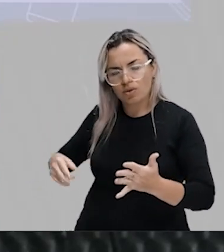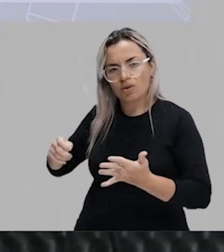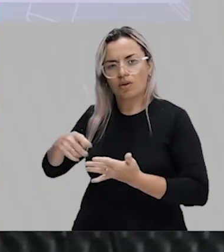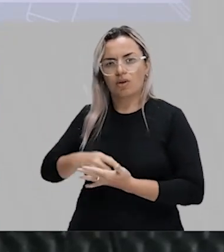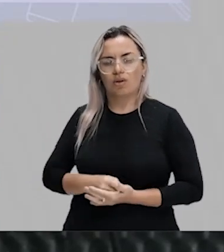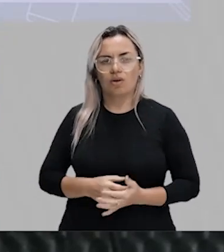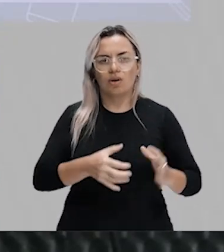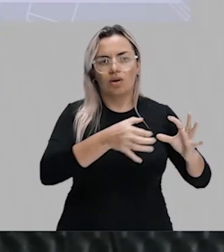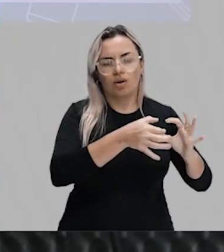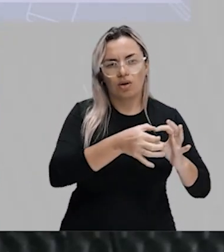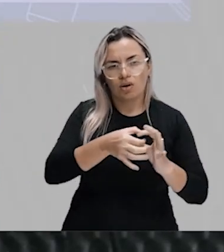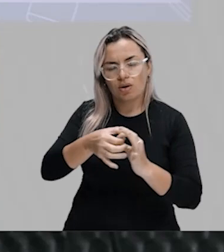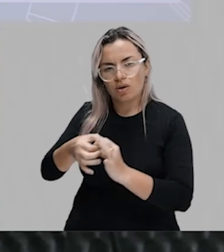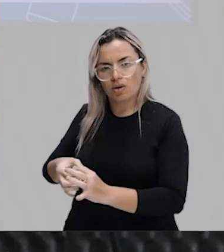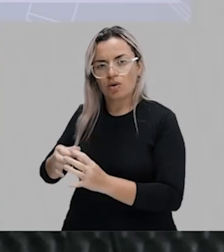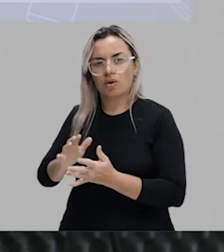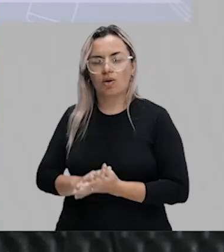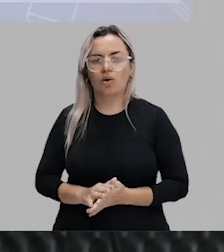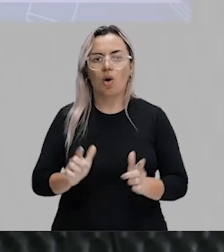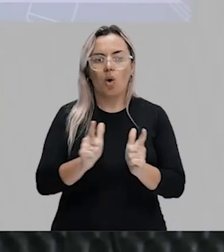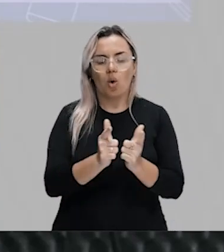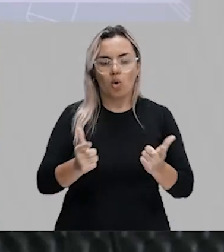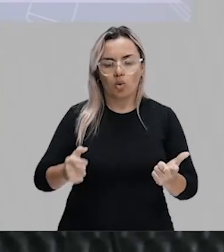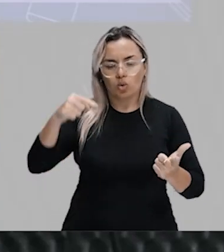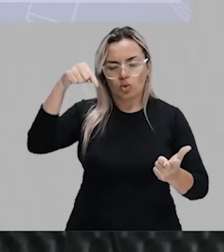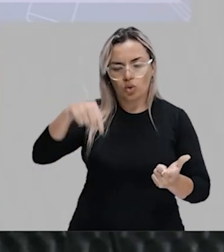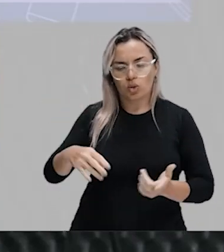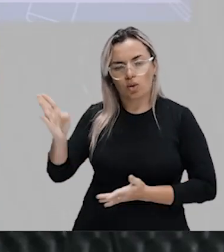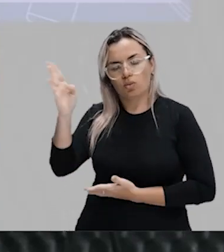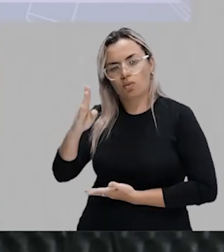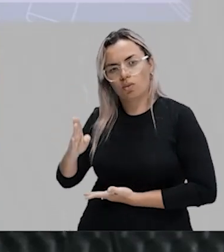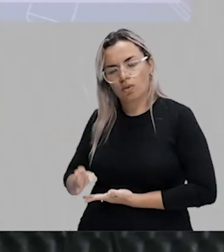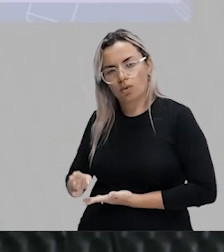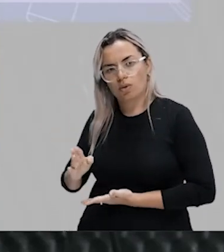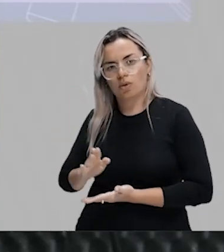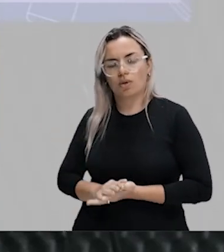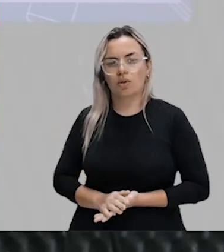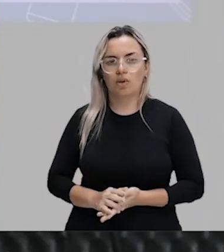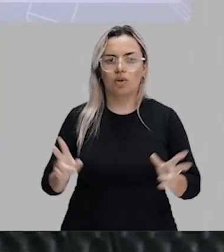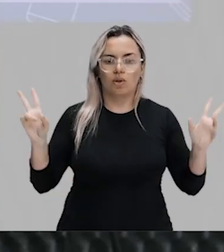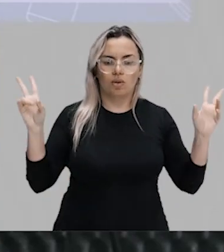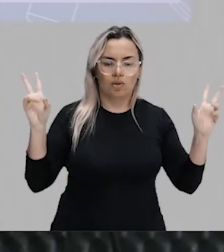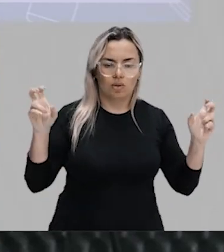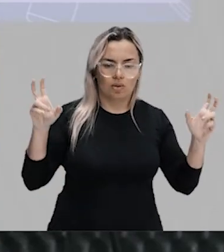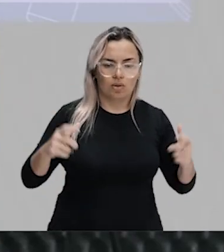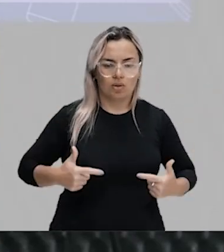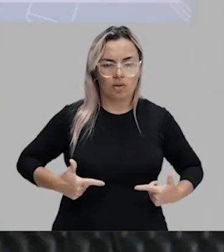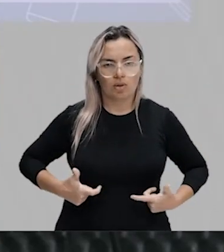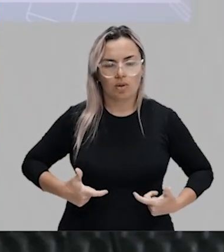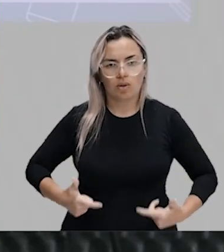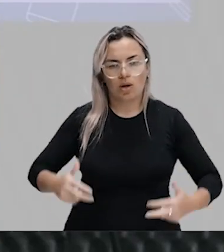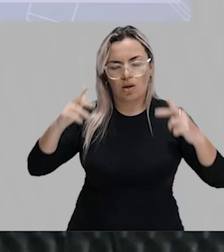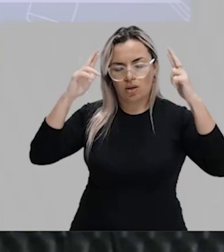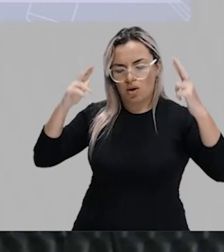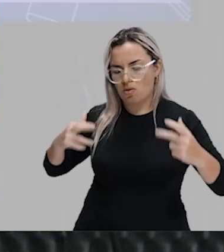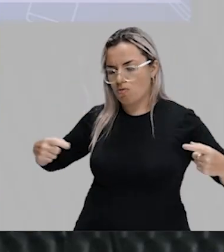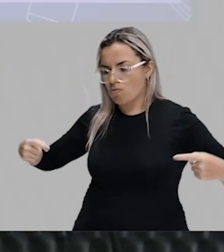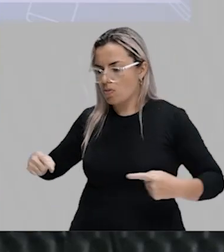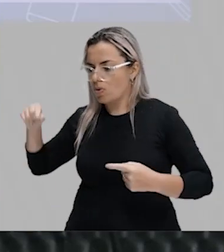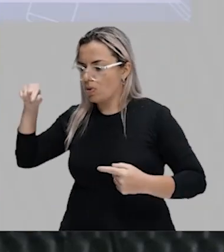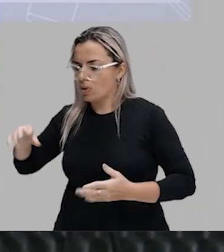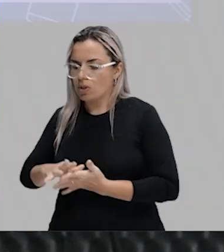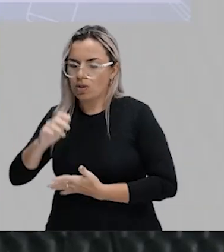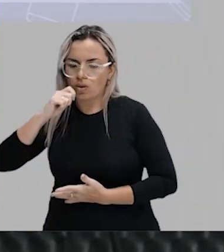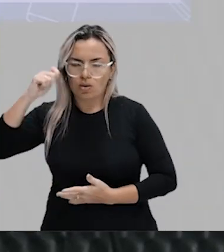Assistam o jornal daqui. O jornal do Brasil. Sobre essa temática da guerra na Rússia e da Ucrânia. E